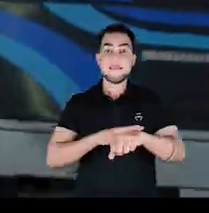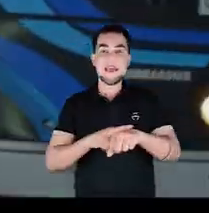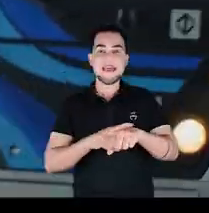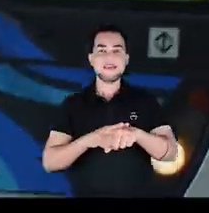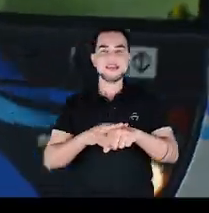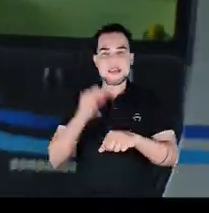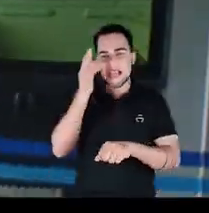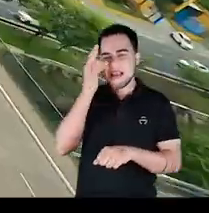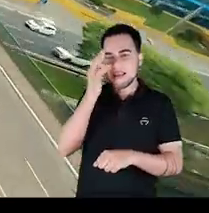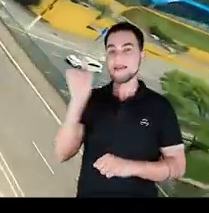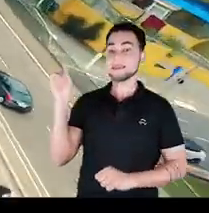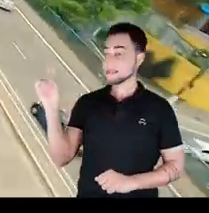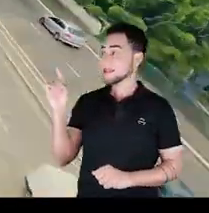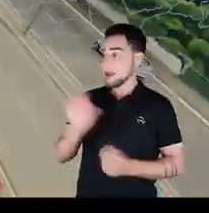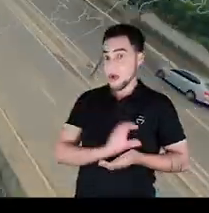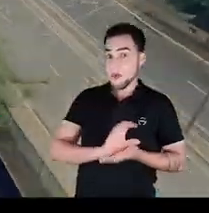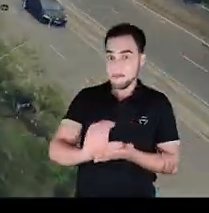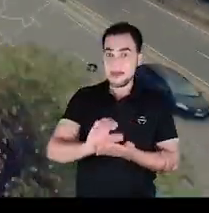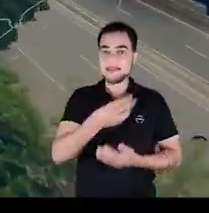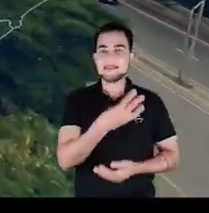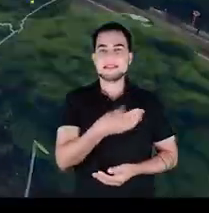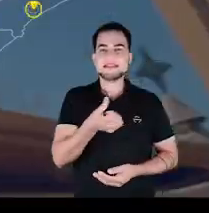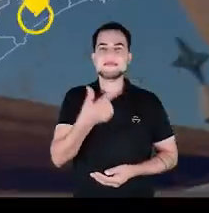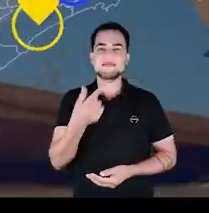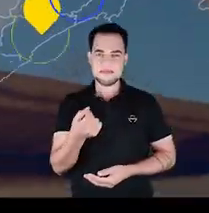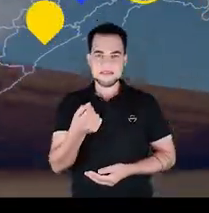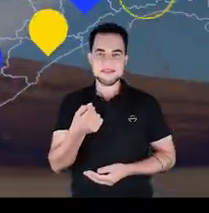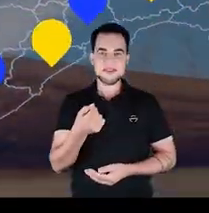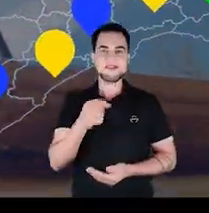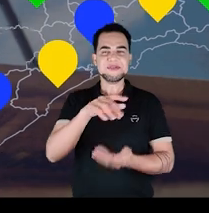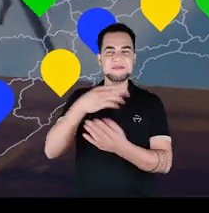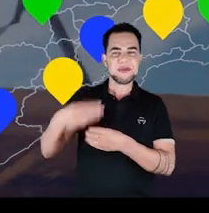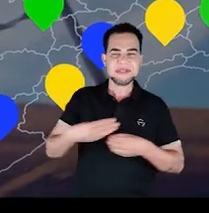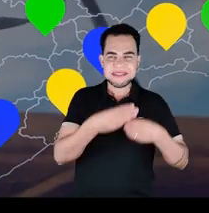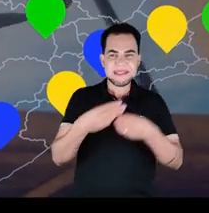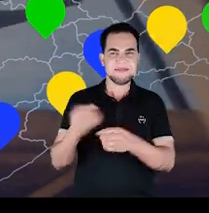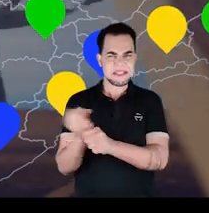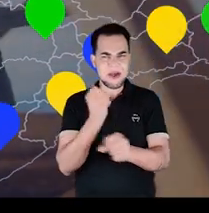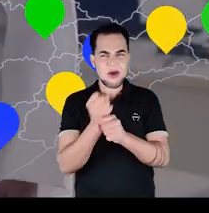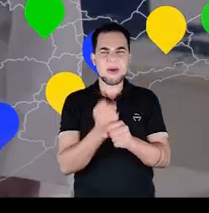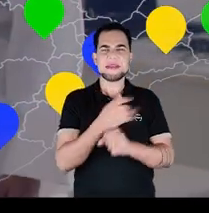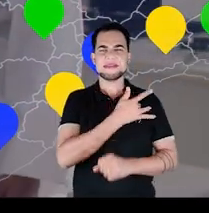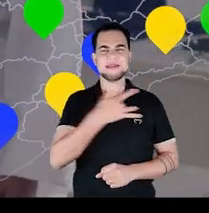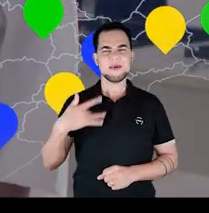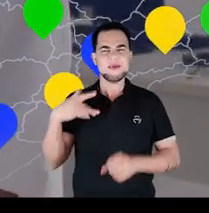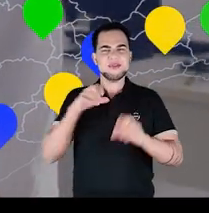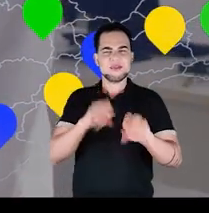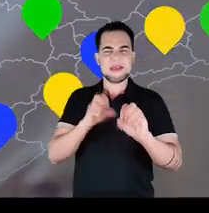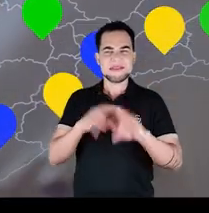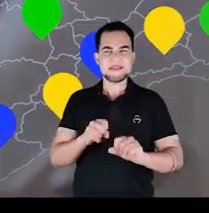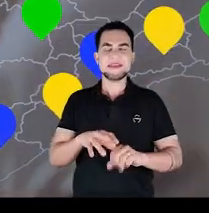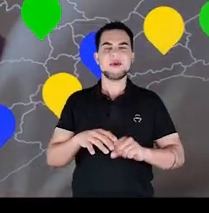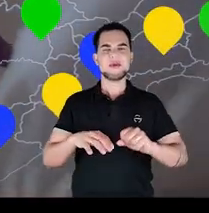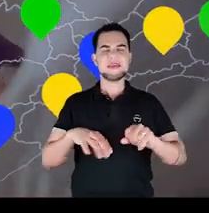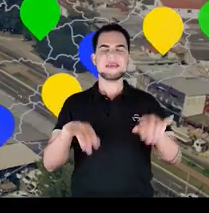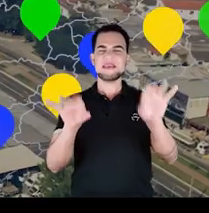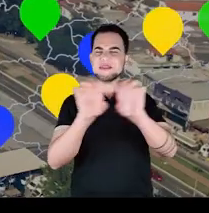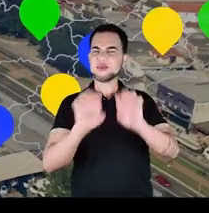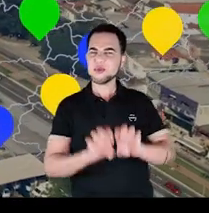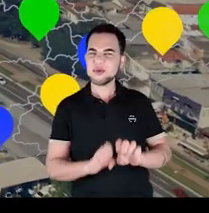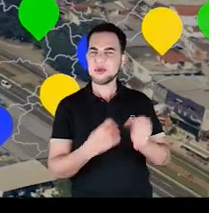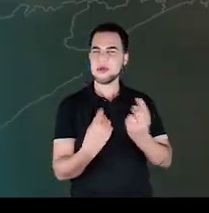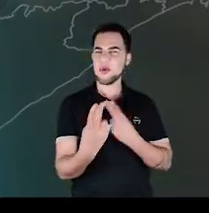e lilás do metrô. Com o PAC Seleções, 320 municípios vão ser beneficiados com obras nas áreas de saúde, educação e